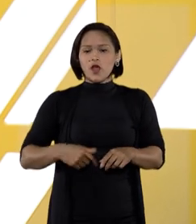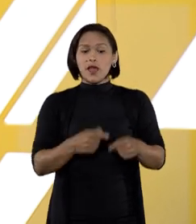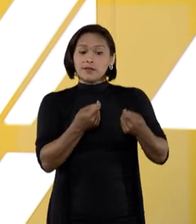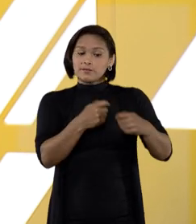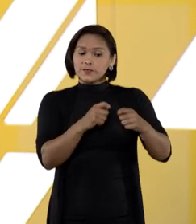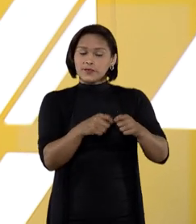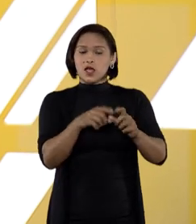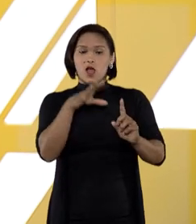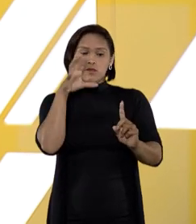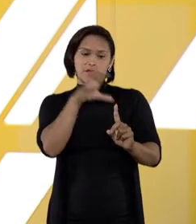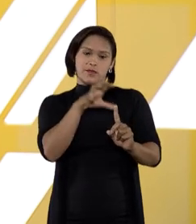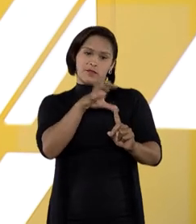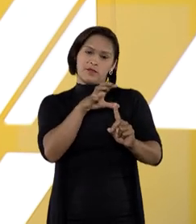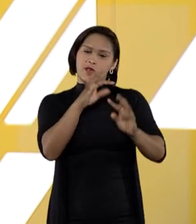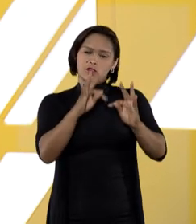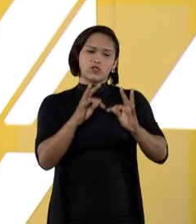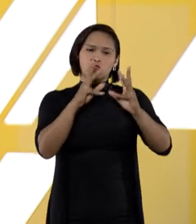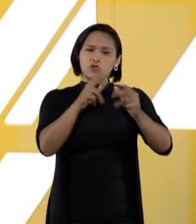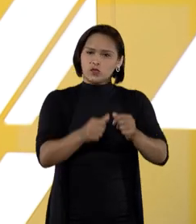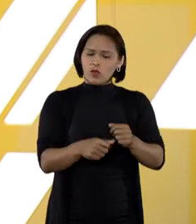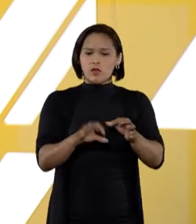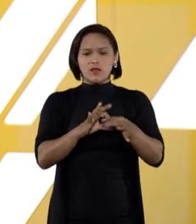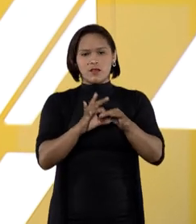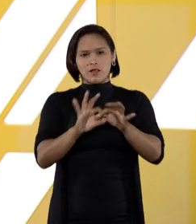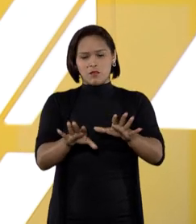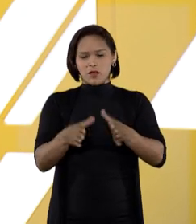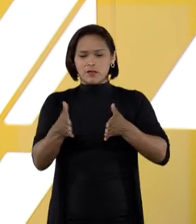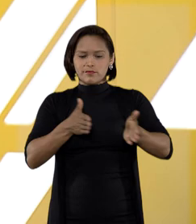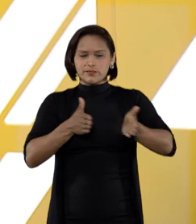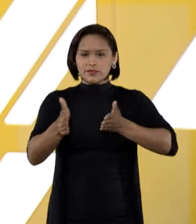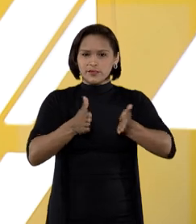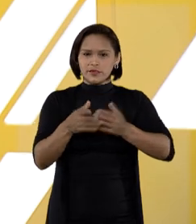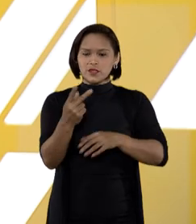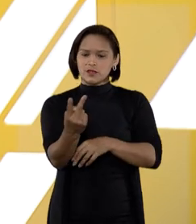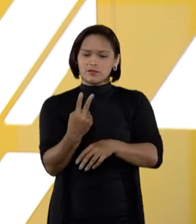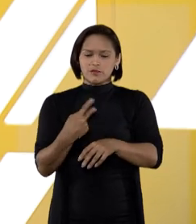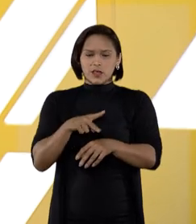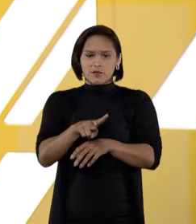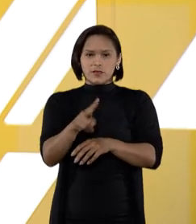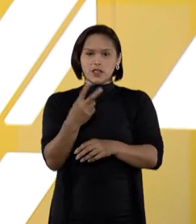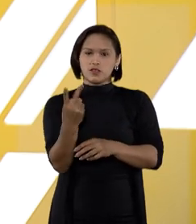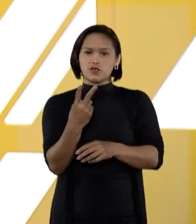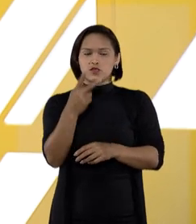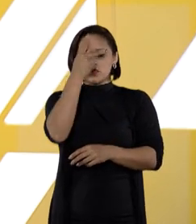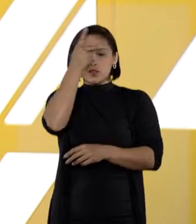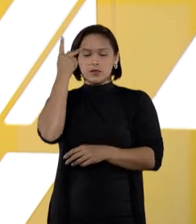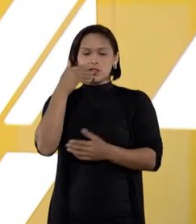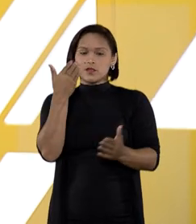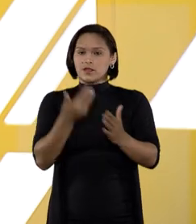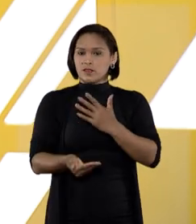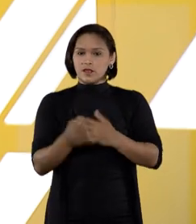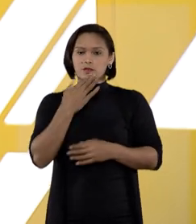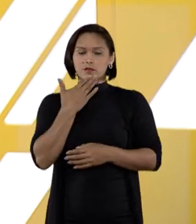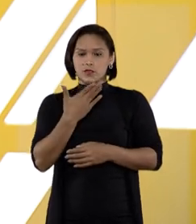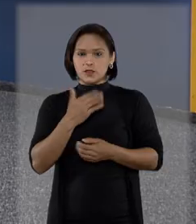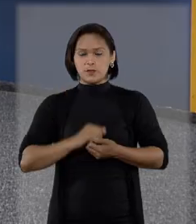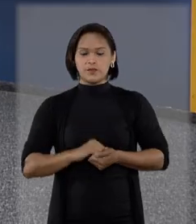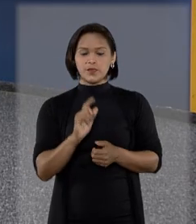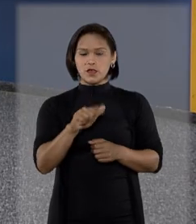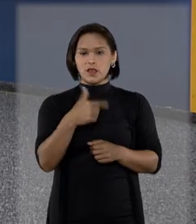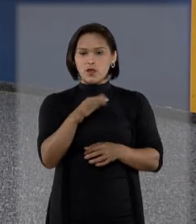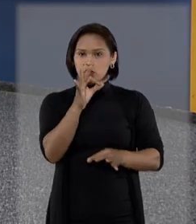prejudicasse ou ameaçasse concretamente a liberdade de locomoção dos dois cidadãos e negou o pedido.